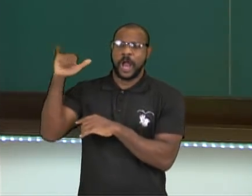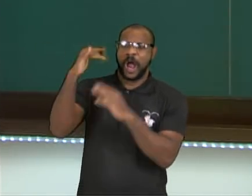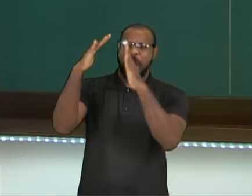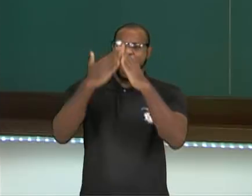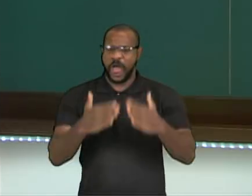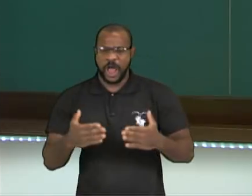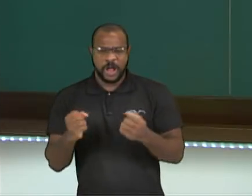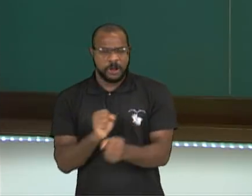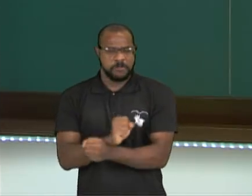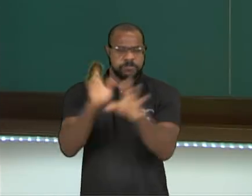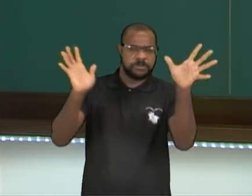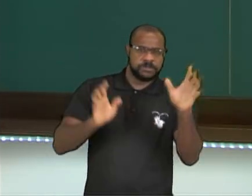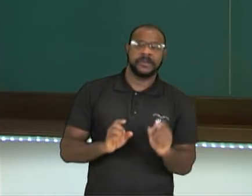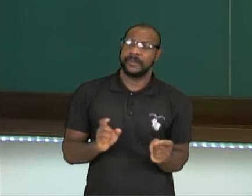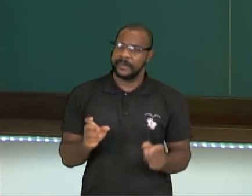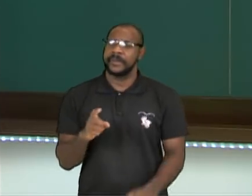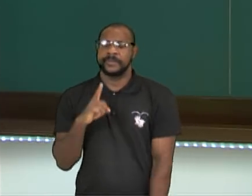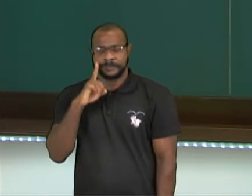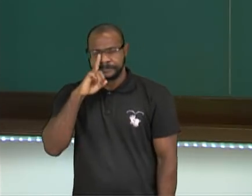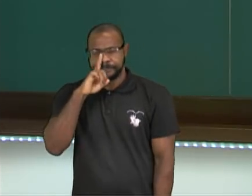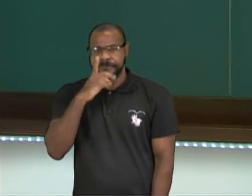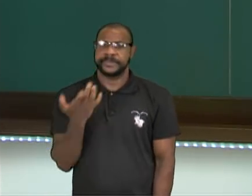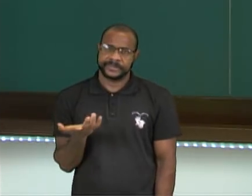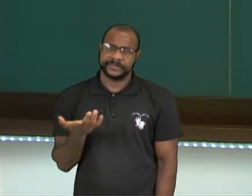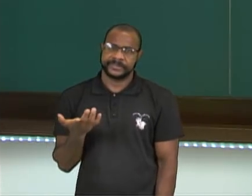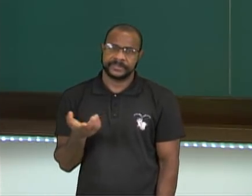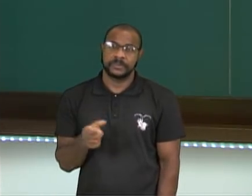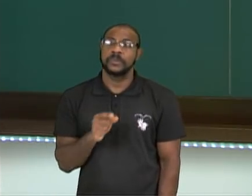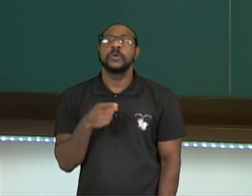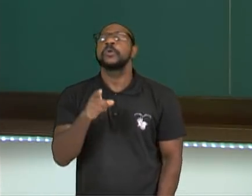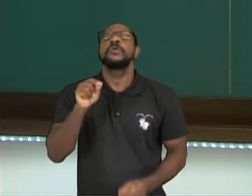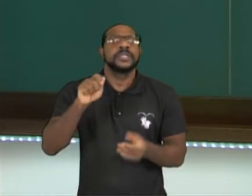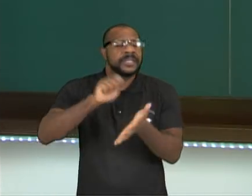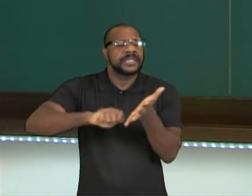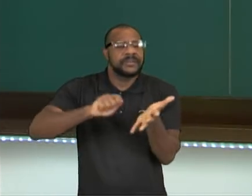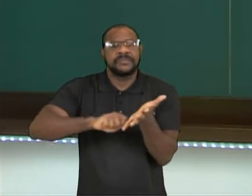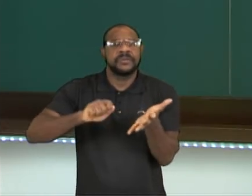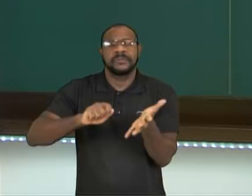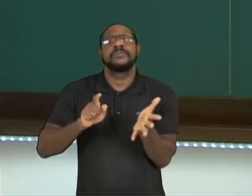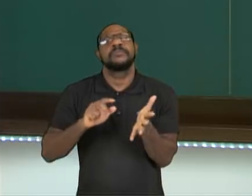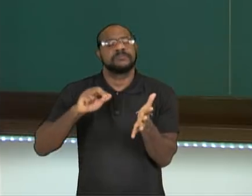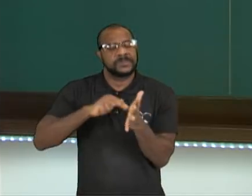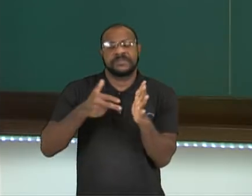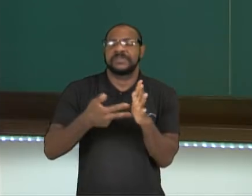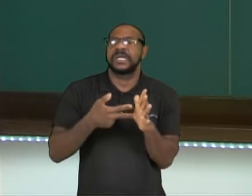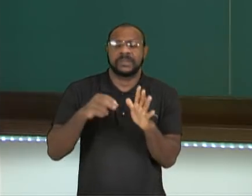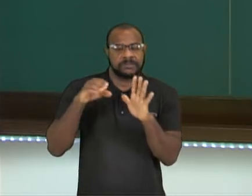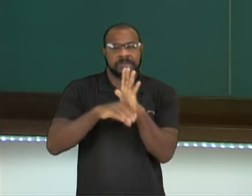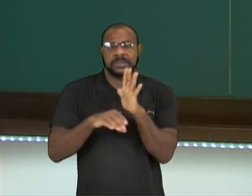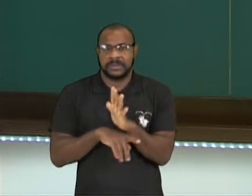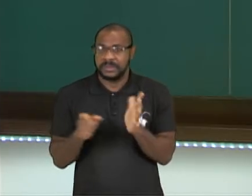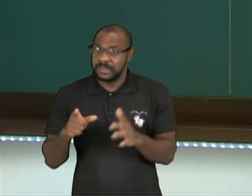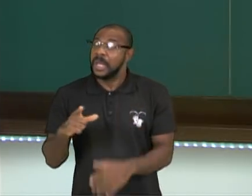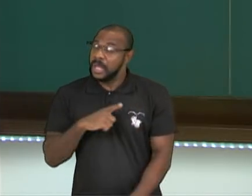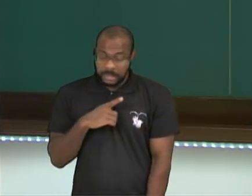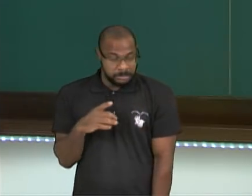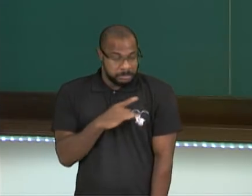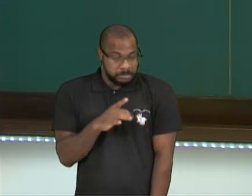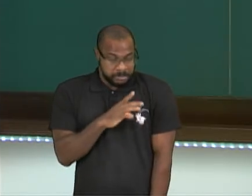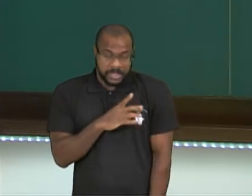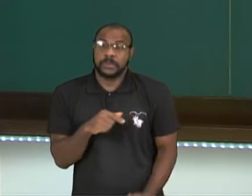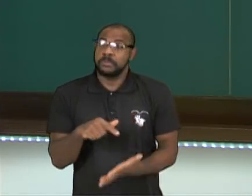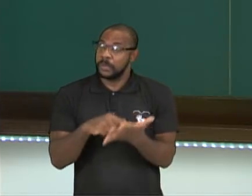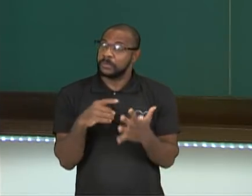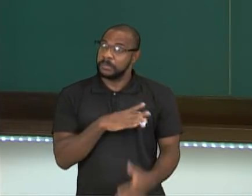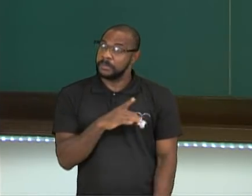Qual a sua definição? Então, a gente entende que isso causa pânico, medo. Por quê?